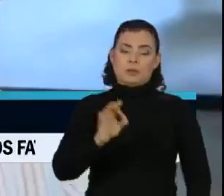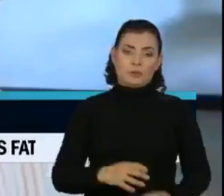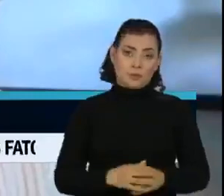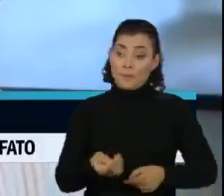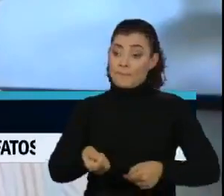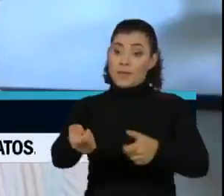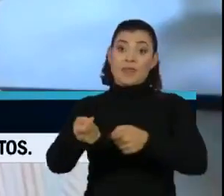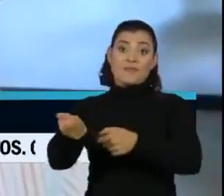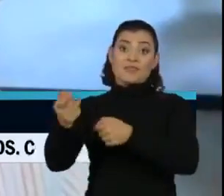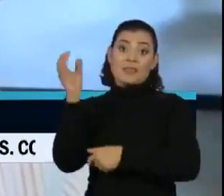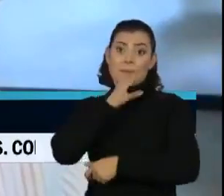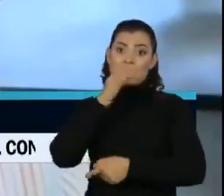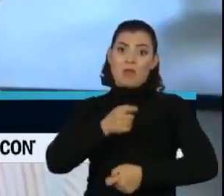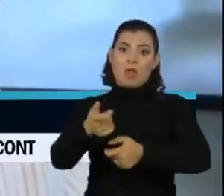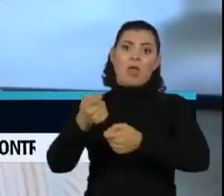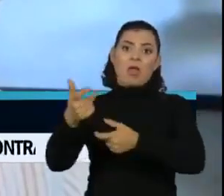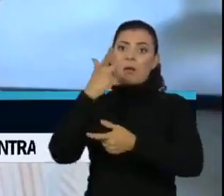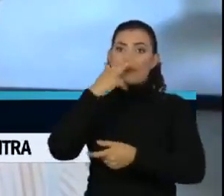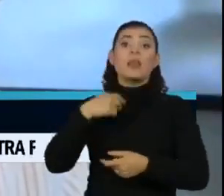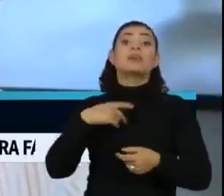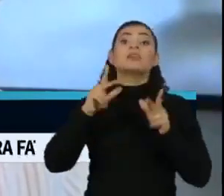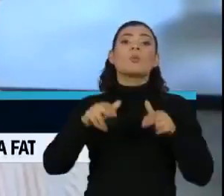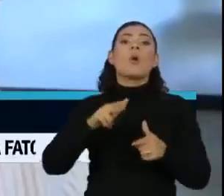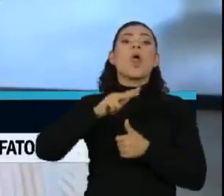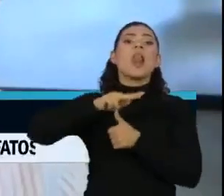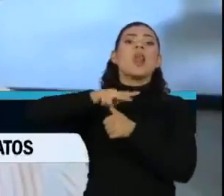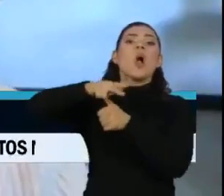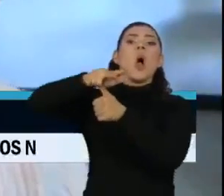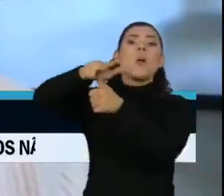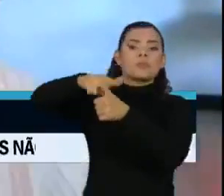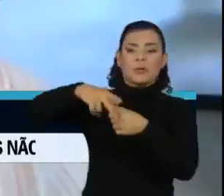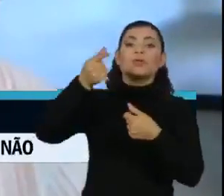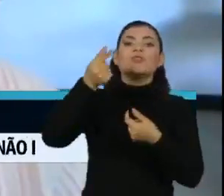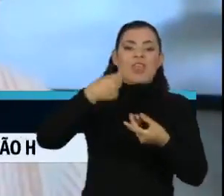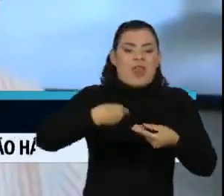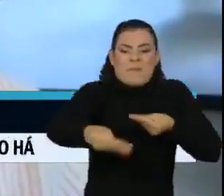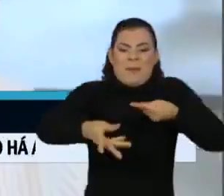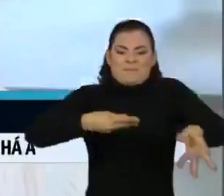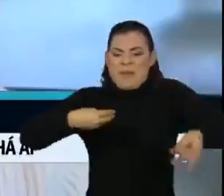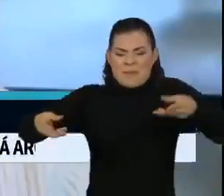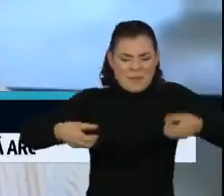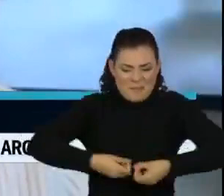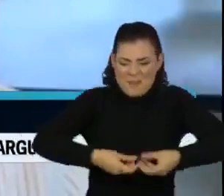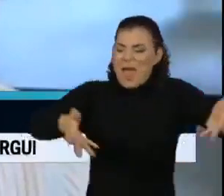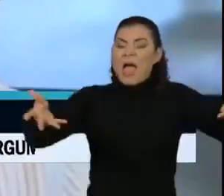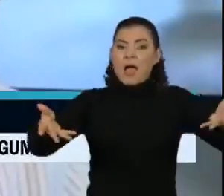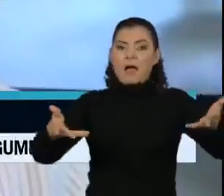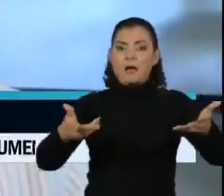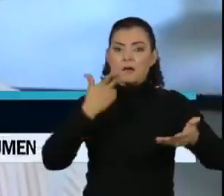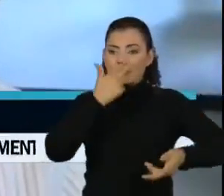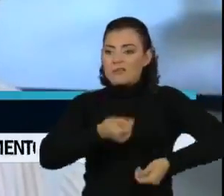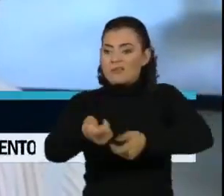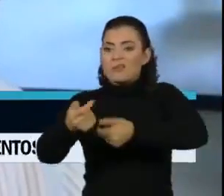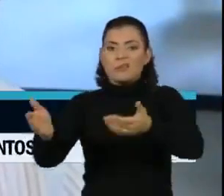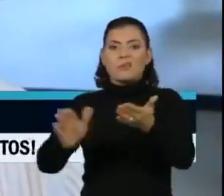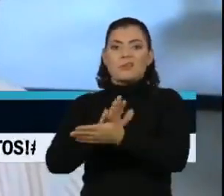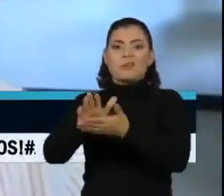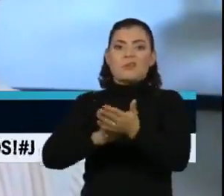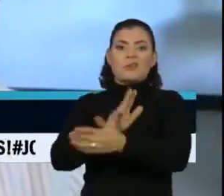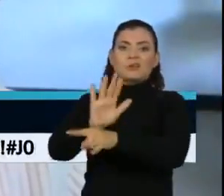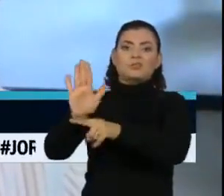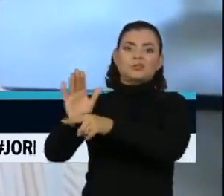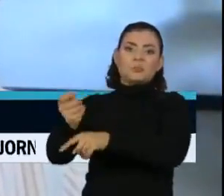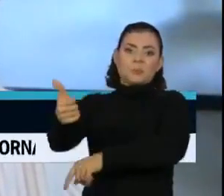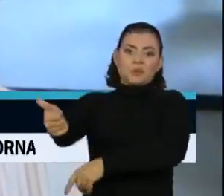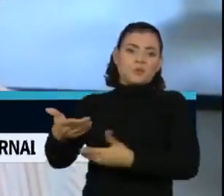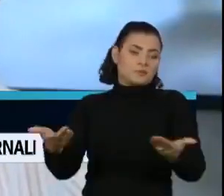emergencial foi um pouco jogar dinheiro de helicóptero, é rápido, mas na verdade o que a gente precisa é dar asa para